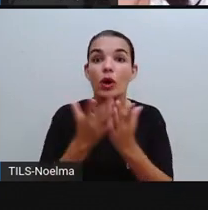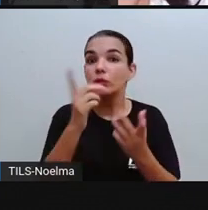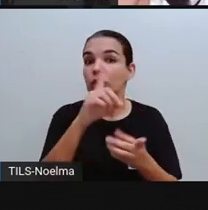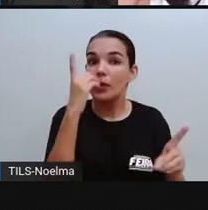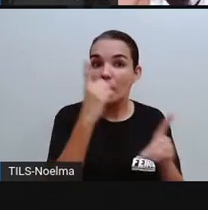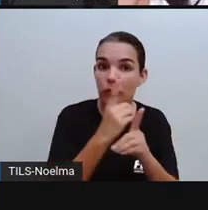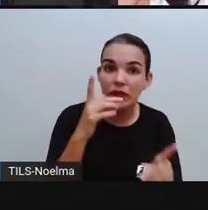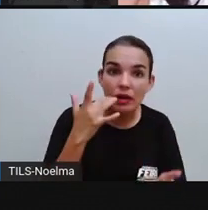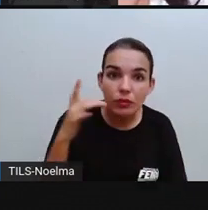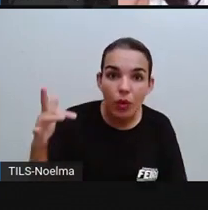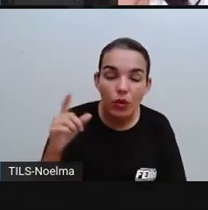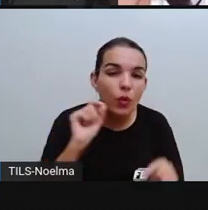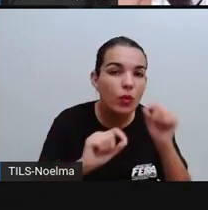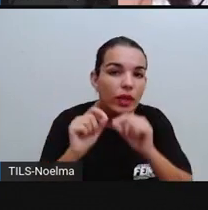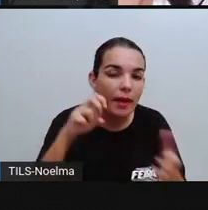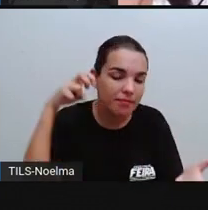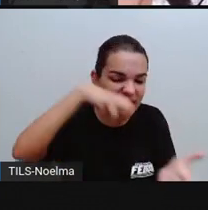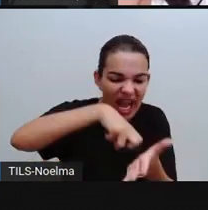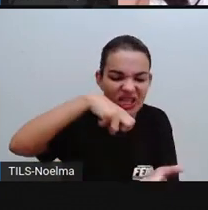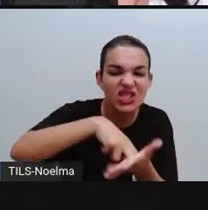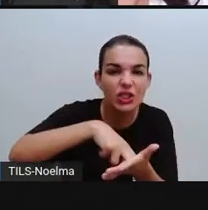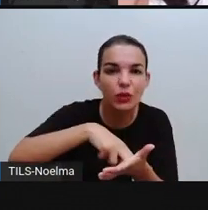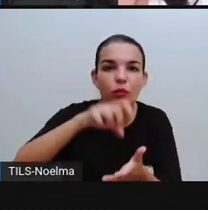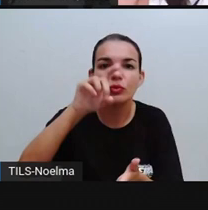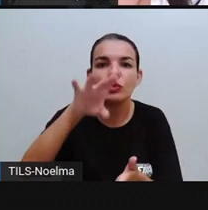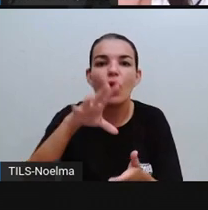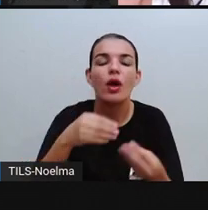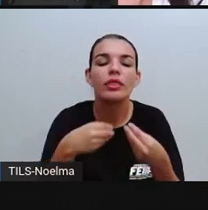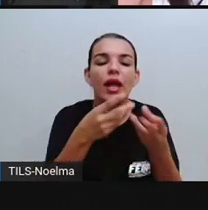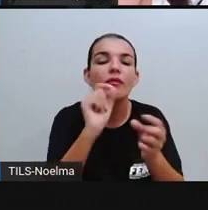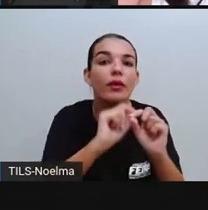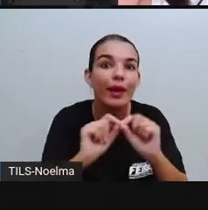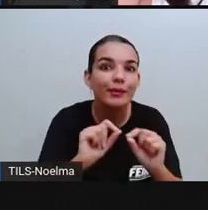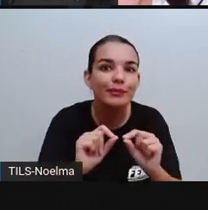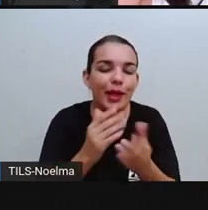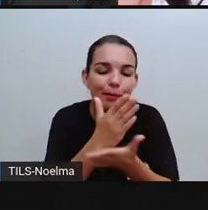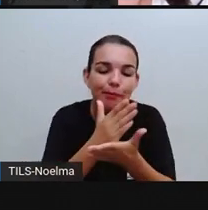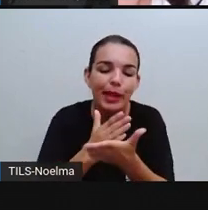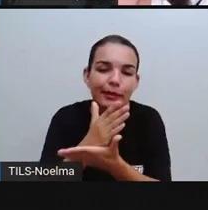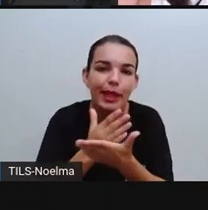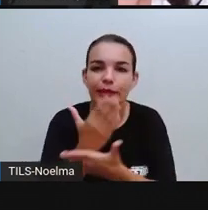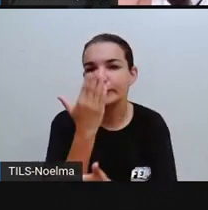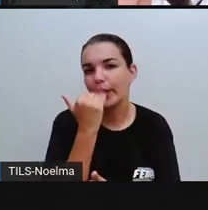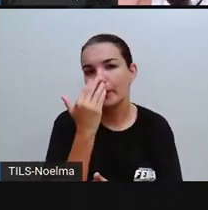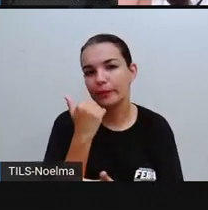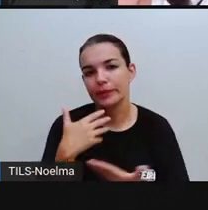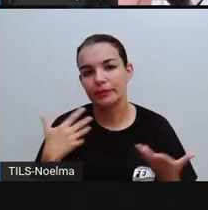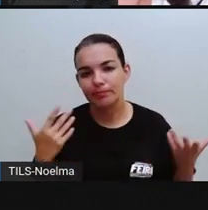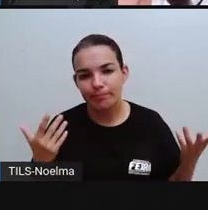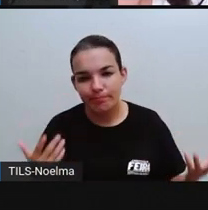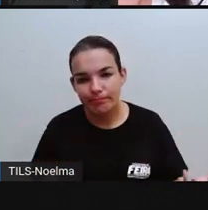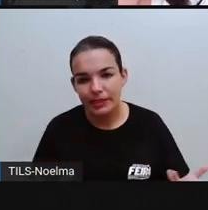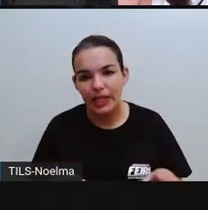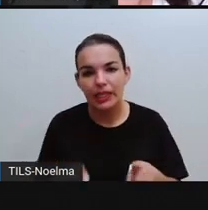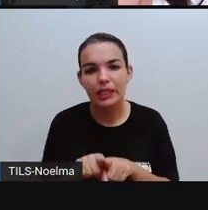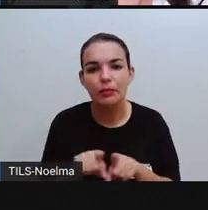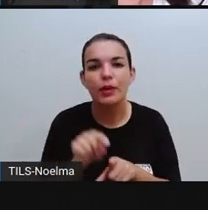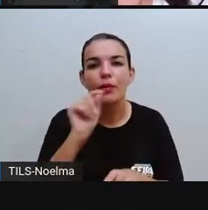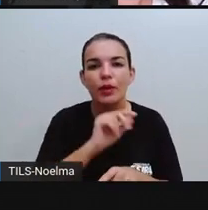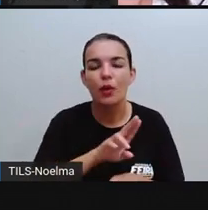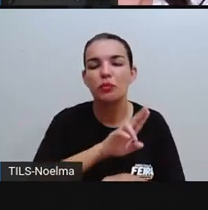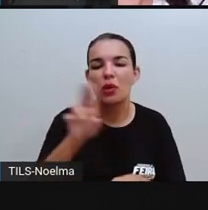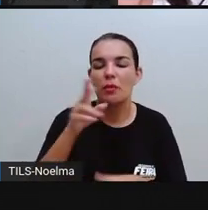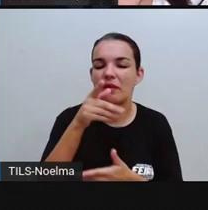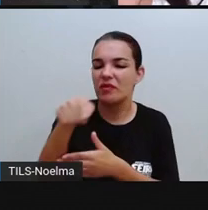punição, nesses casos, era receber apenas metade da tigela de comida, além de serem apelidados de meia